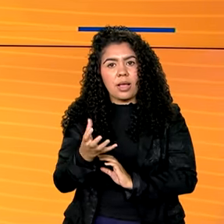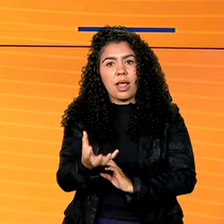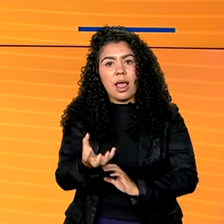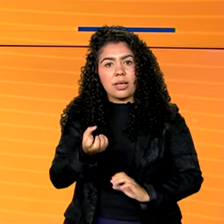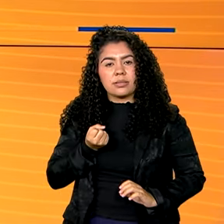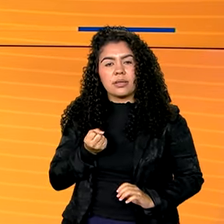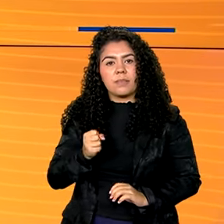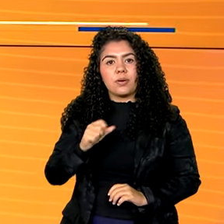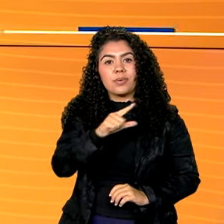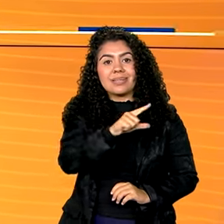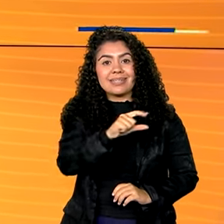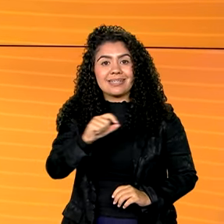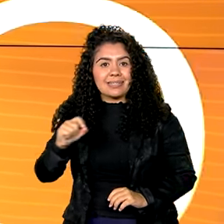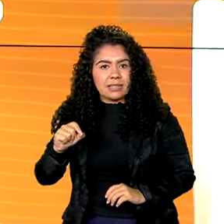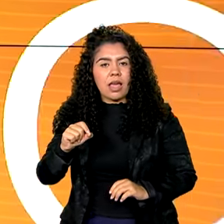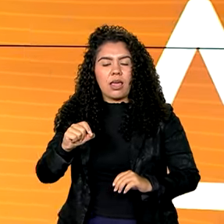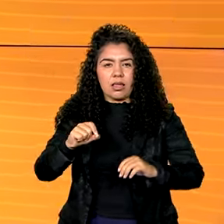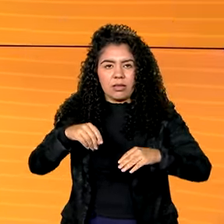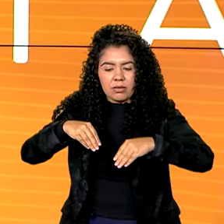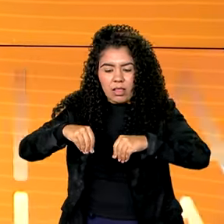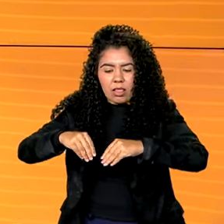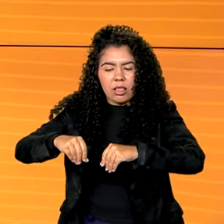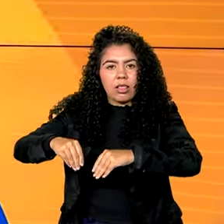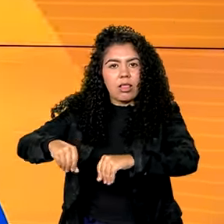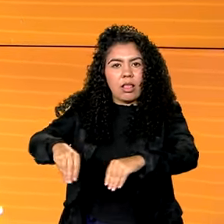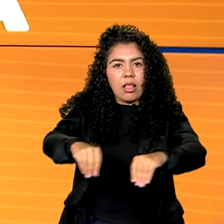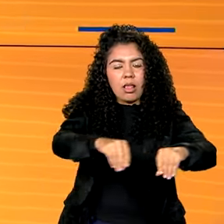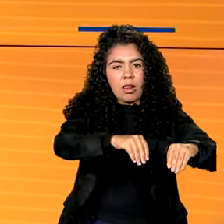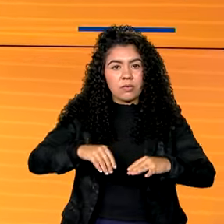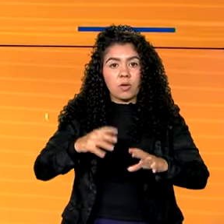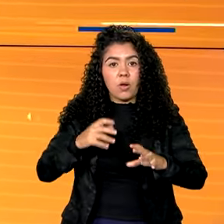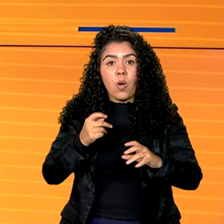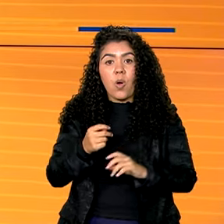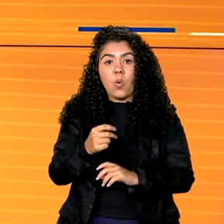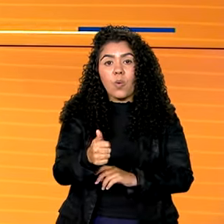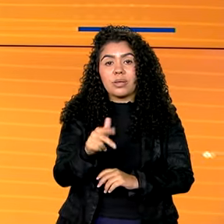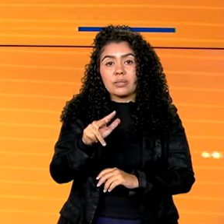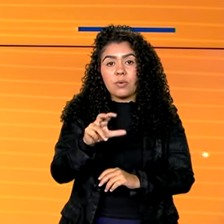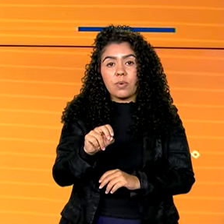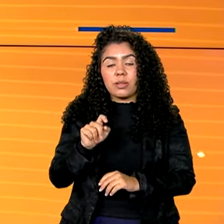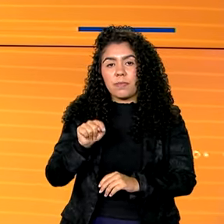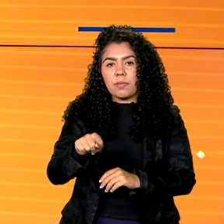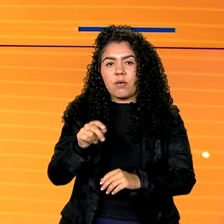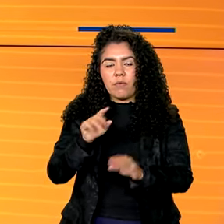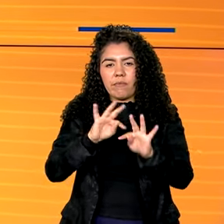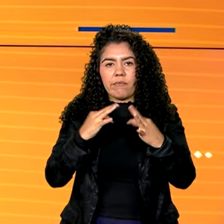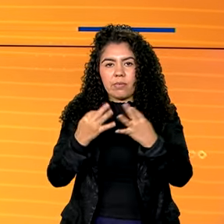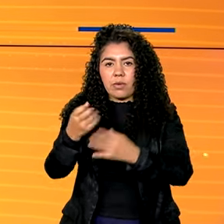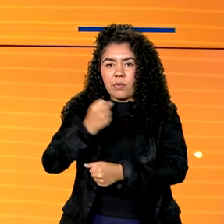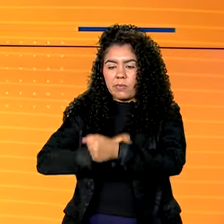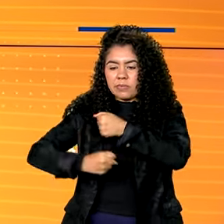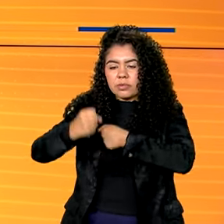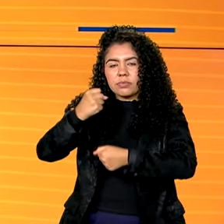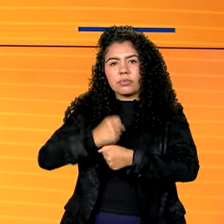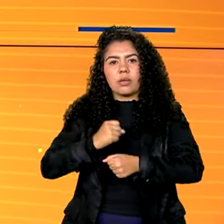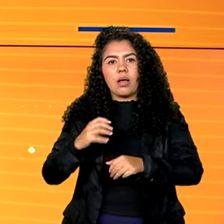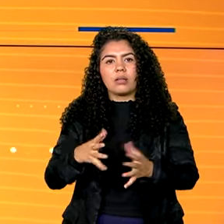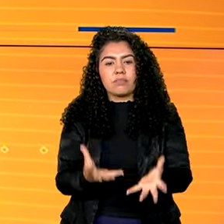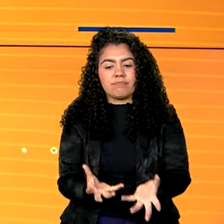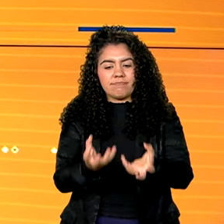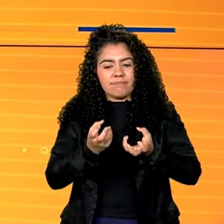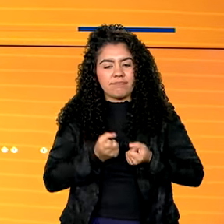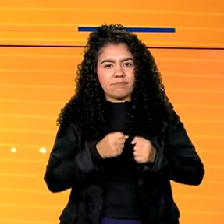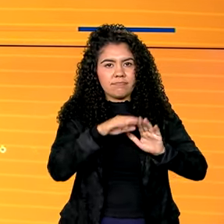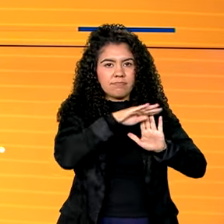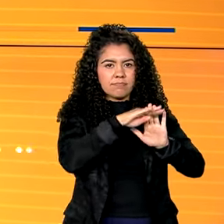títulos de terra. Só no ano passado, quase 50 mil famílias foram incorporadas no Programa Nacional de Reforma Agrária. A